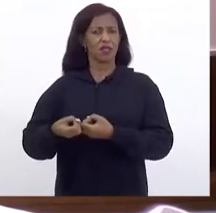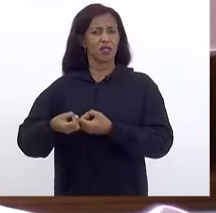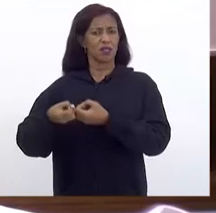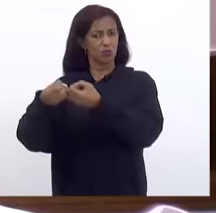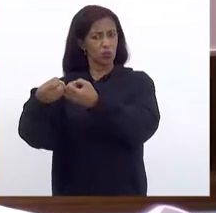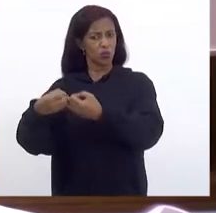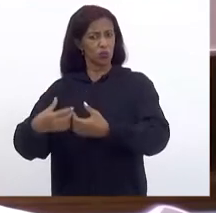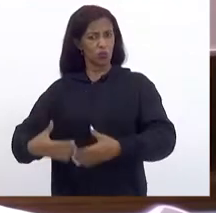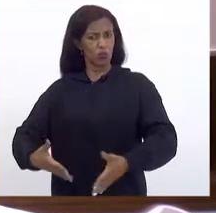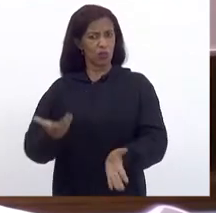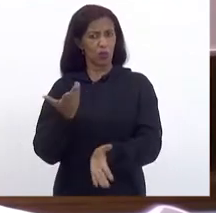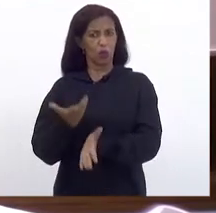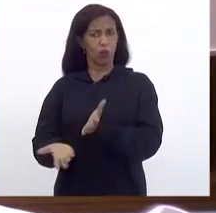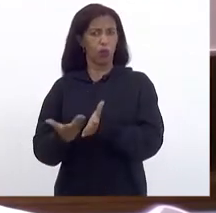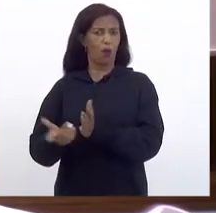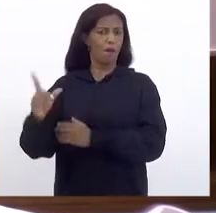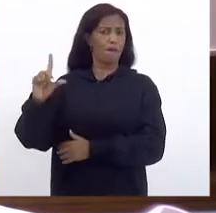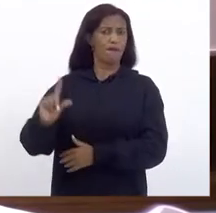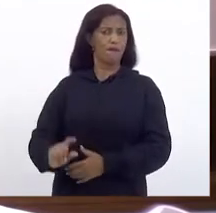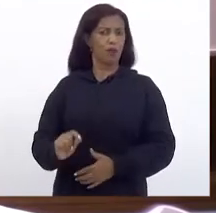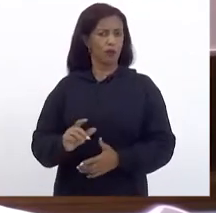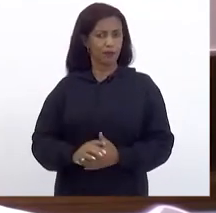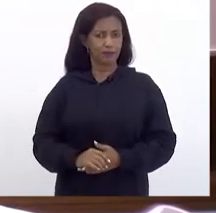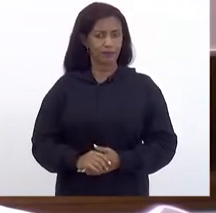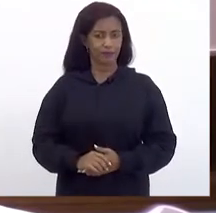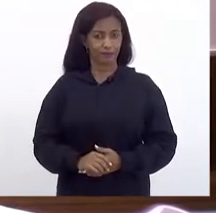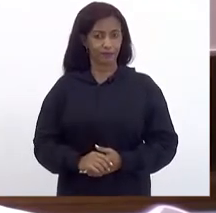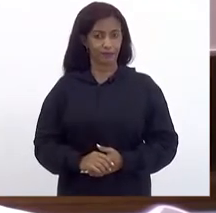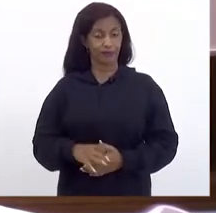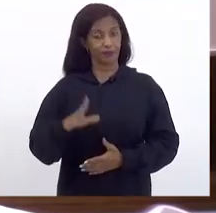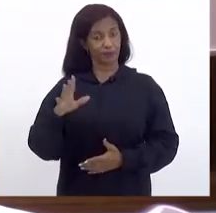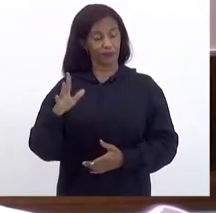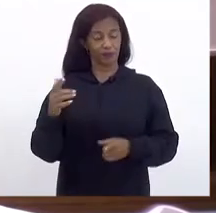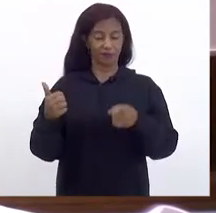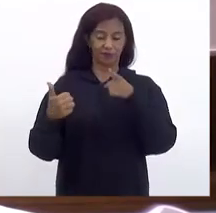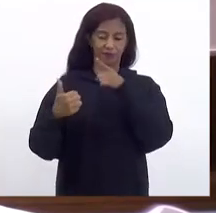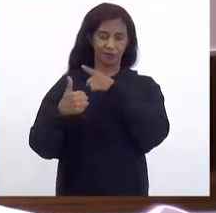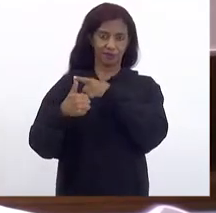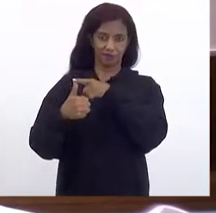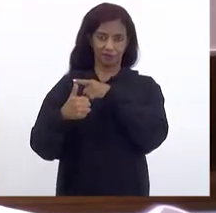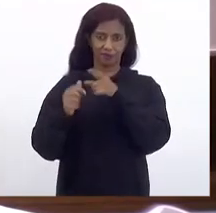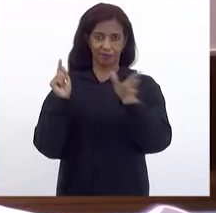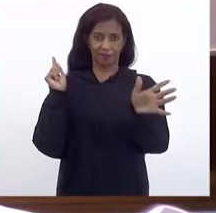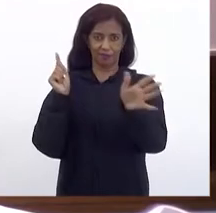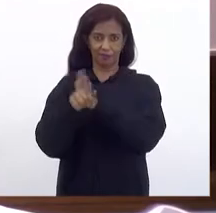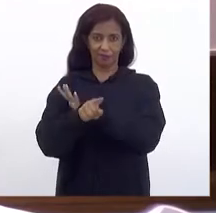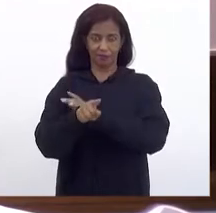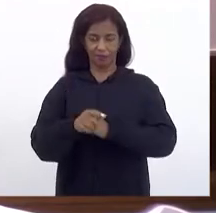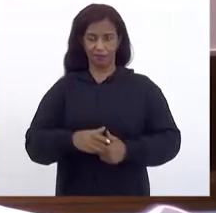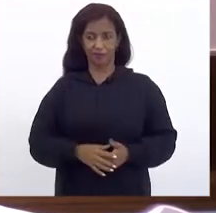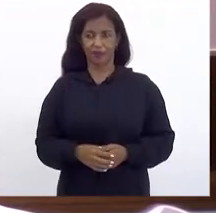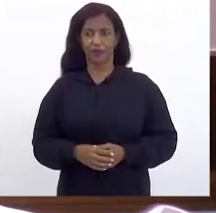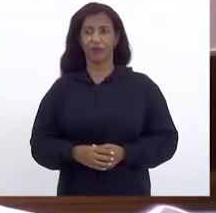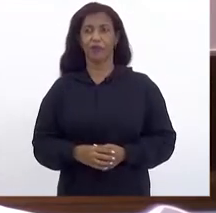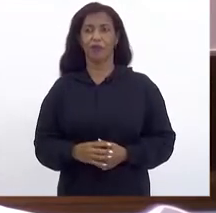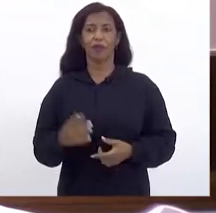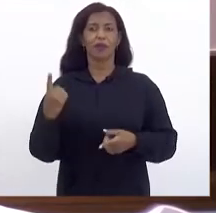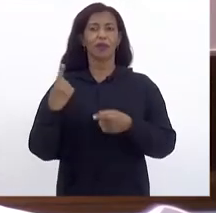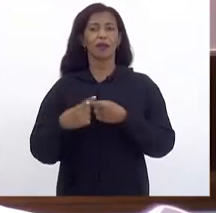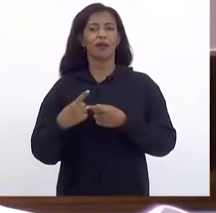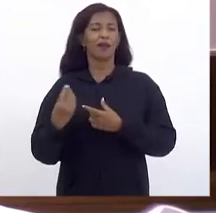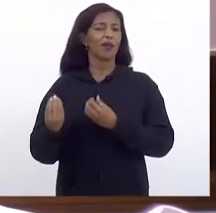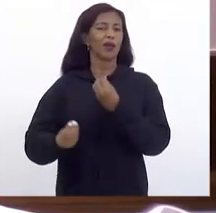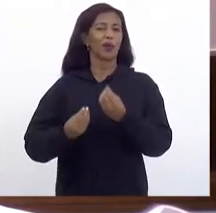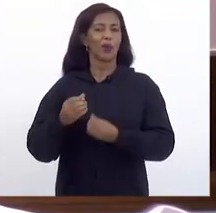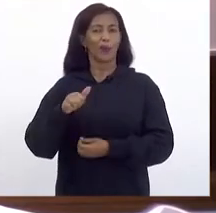Corrente Menor Então Estou levantando Essa primeira Questão Porque Como bem disse